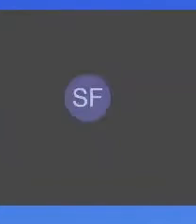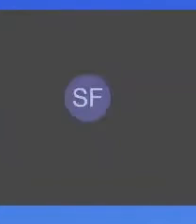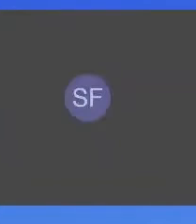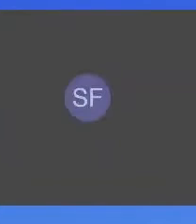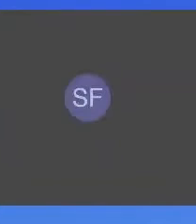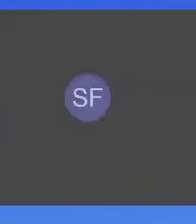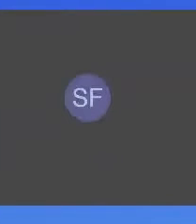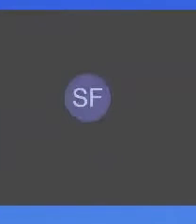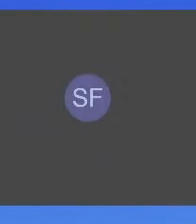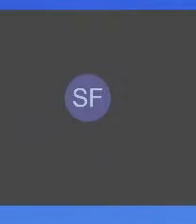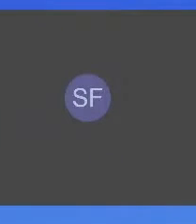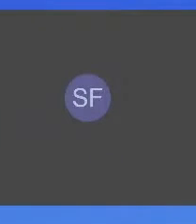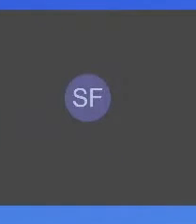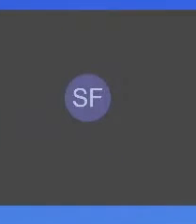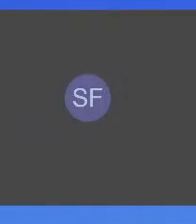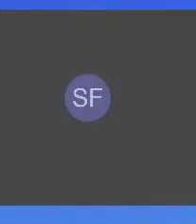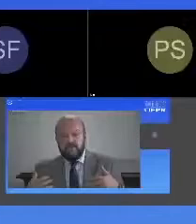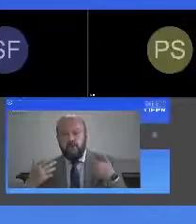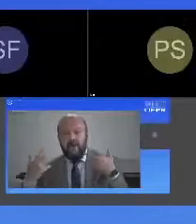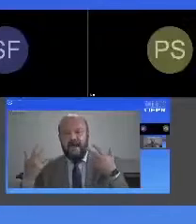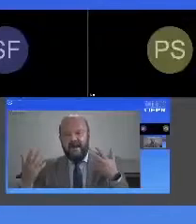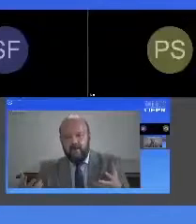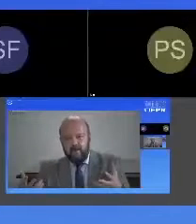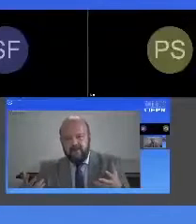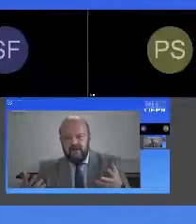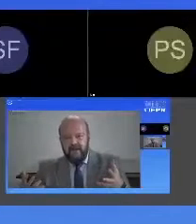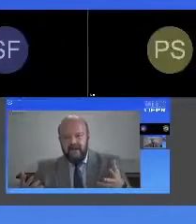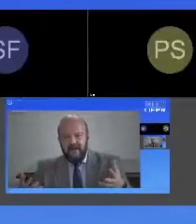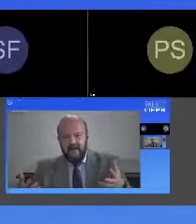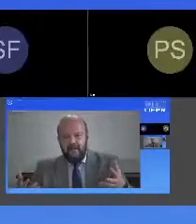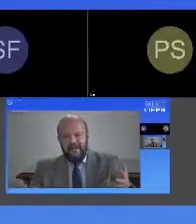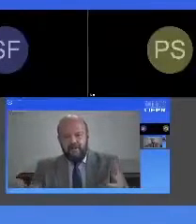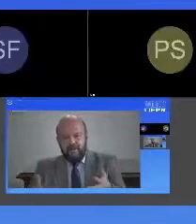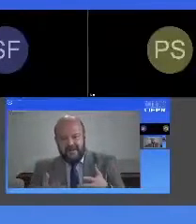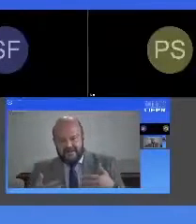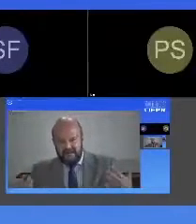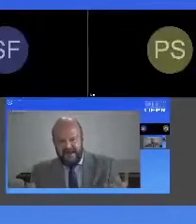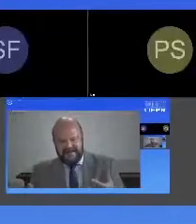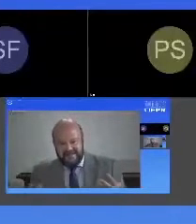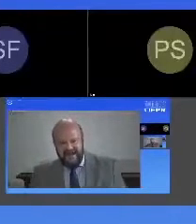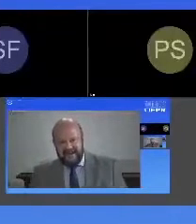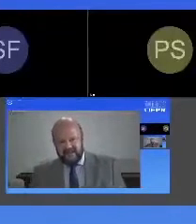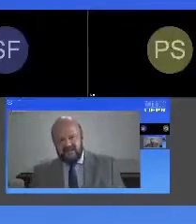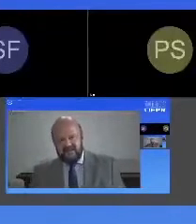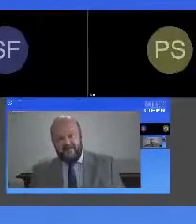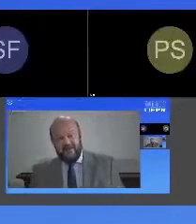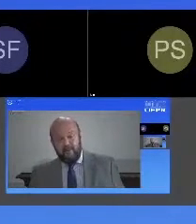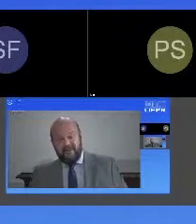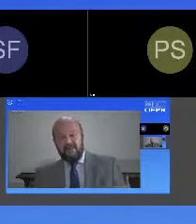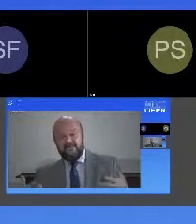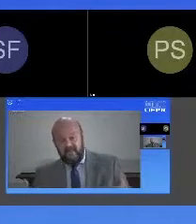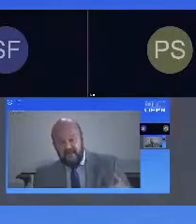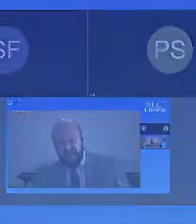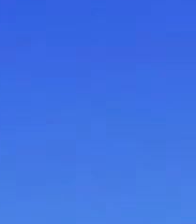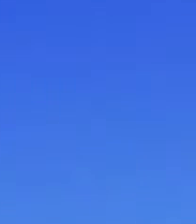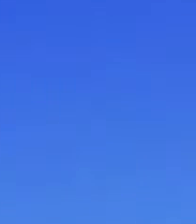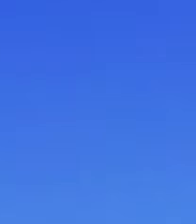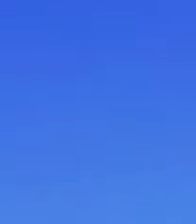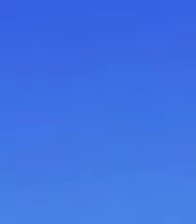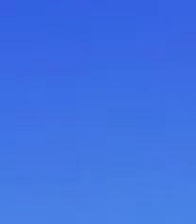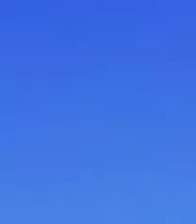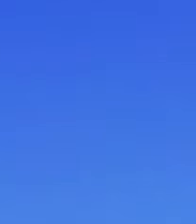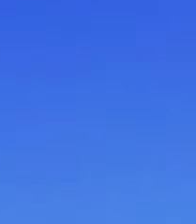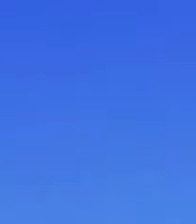que nós refletiremos e olharemos para todas as mazelas e para todas as vicissitudes que